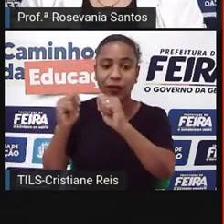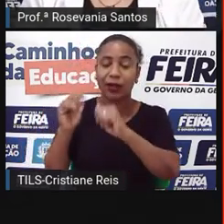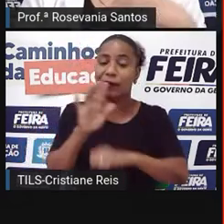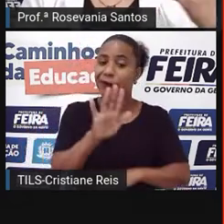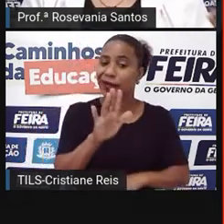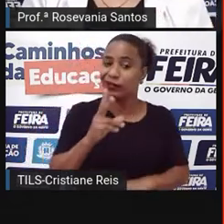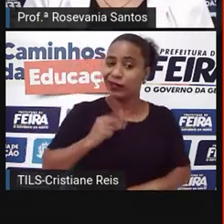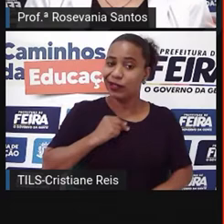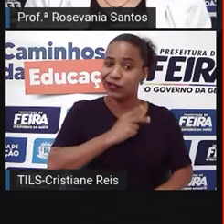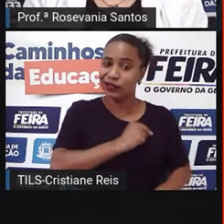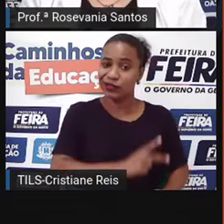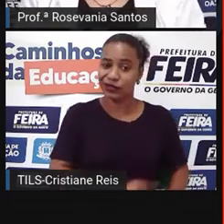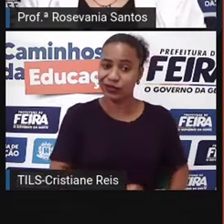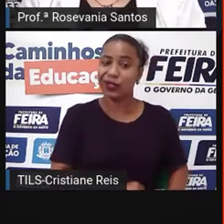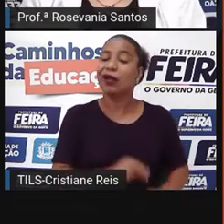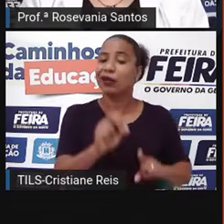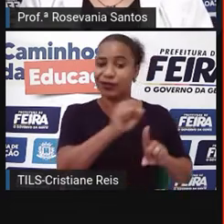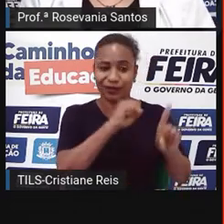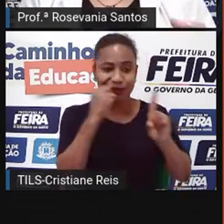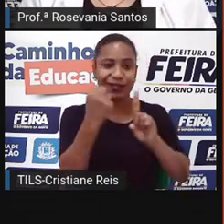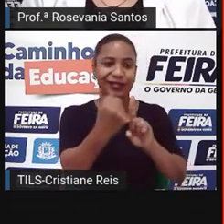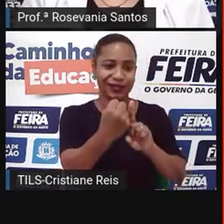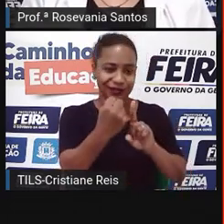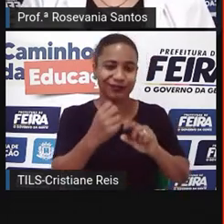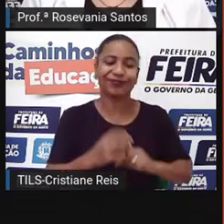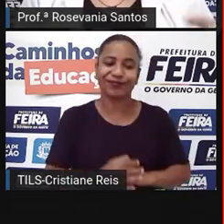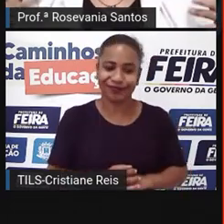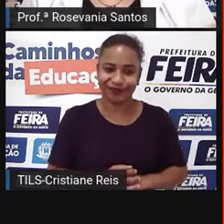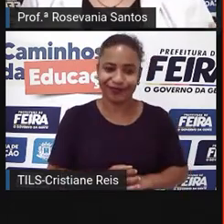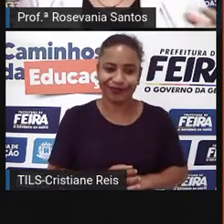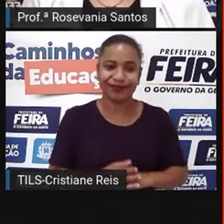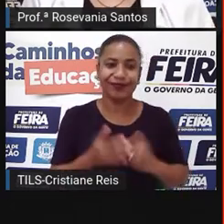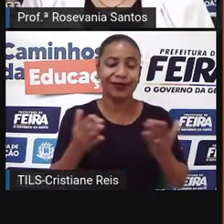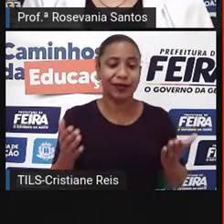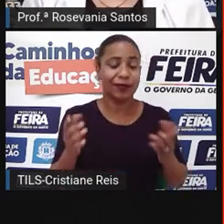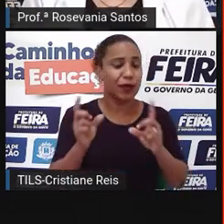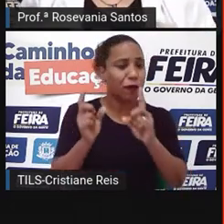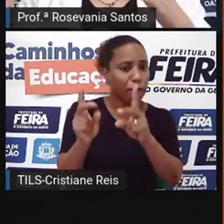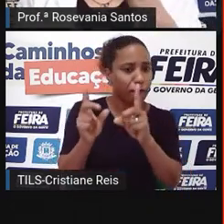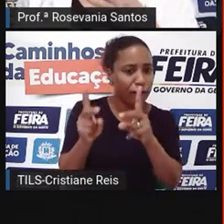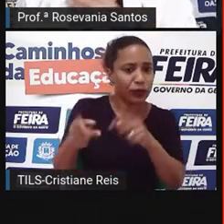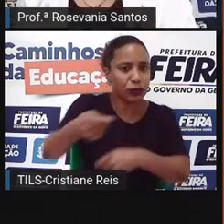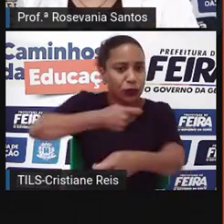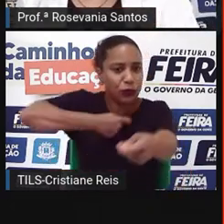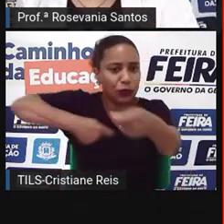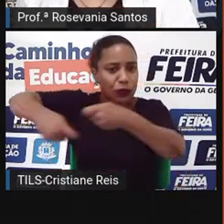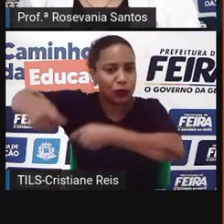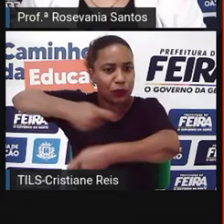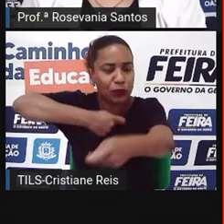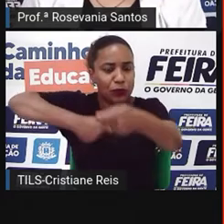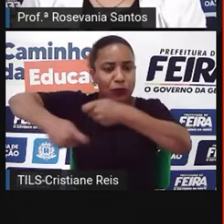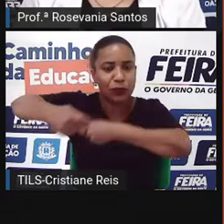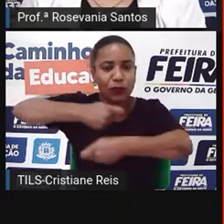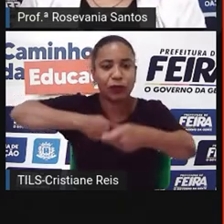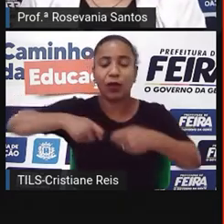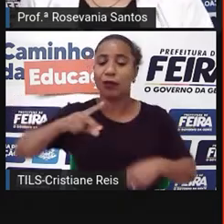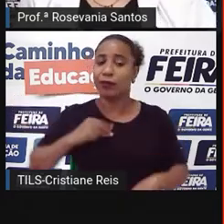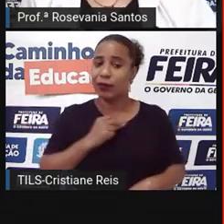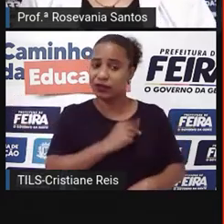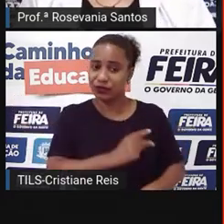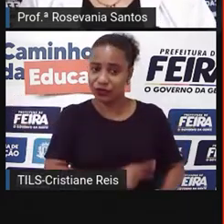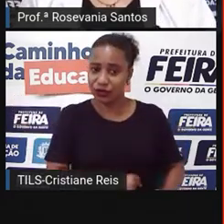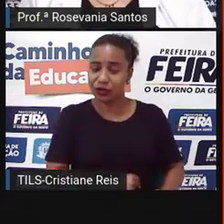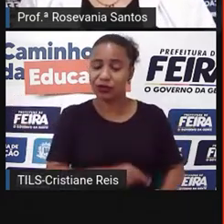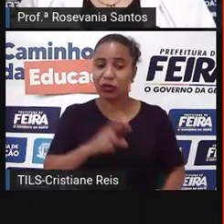economia da China, ela foi aberta para a economia de mercado, mas, de qualquer forma, ainda muito controlada pelo poder,